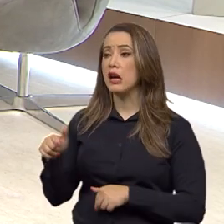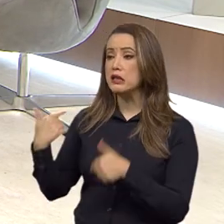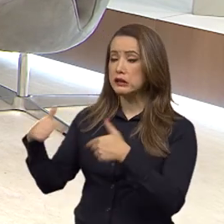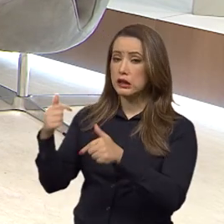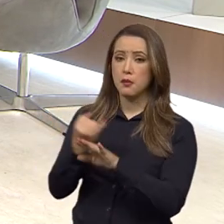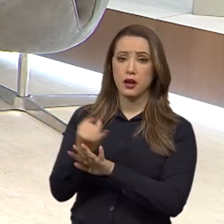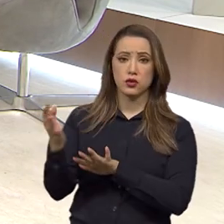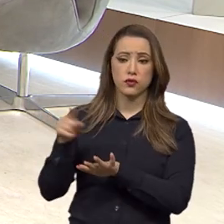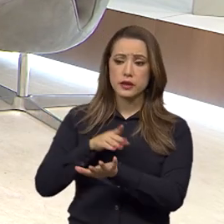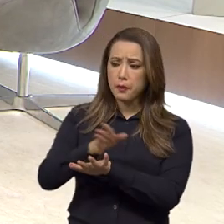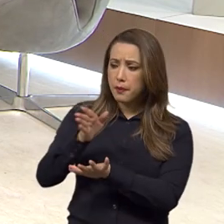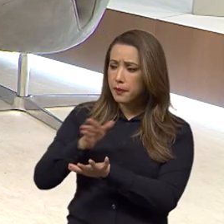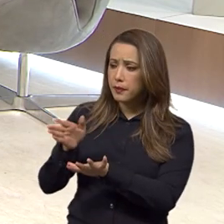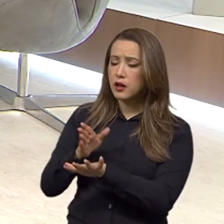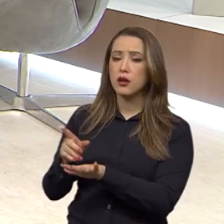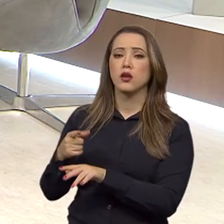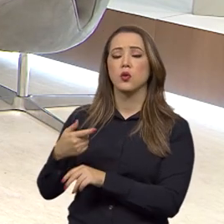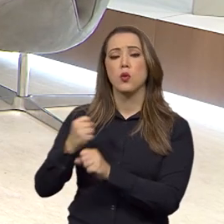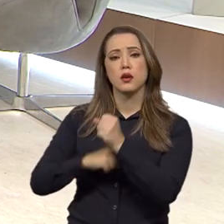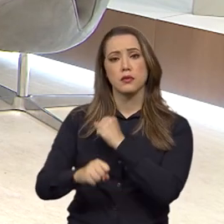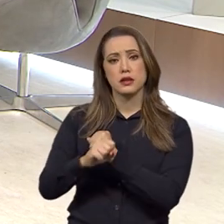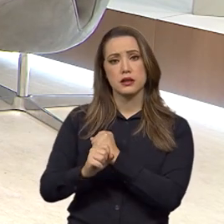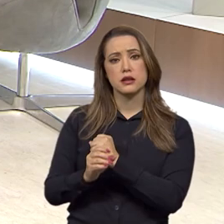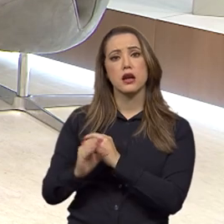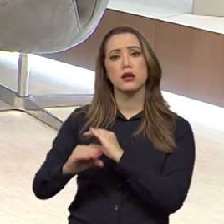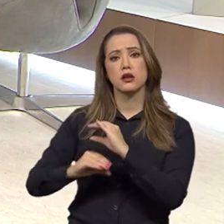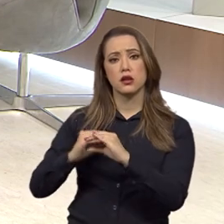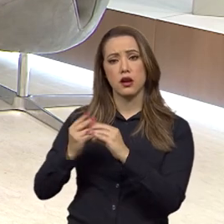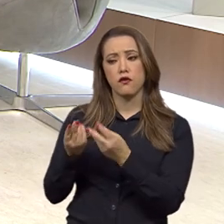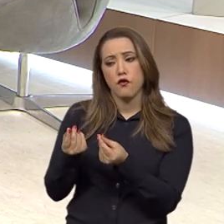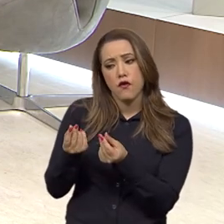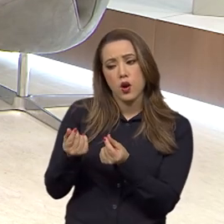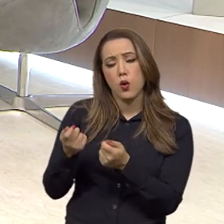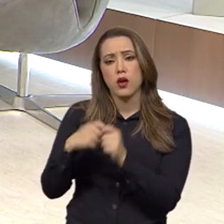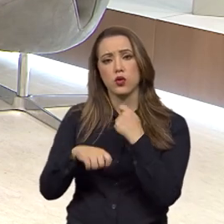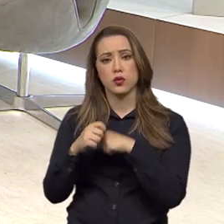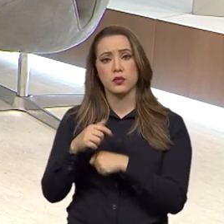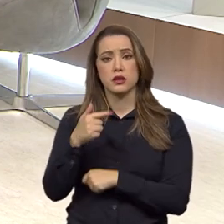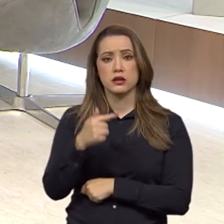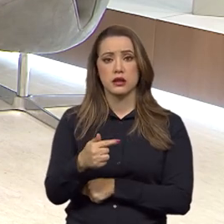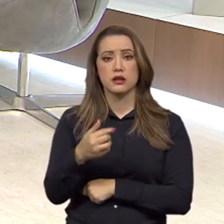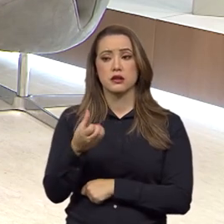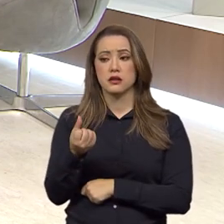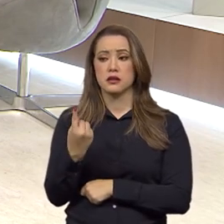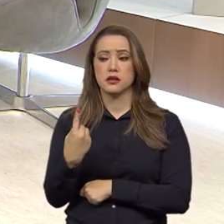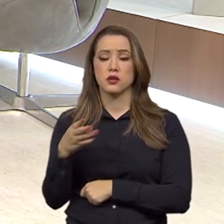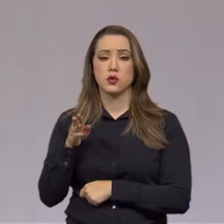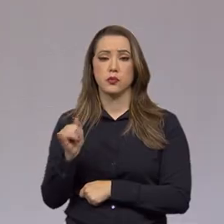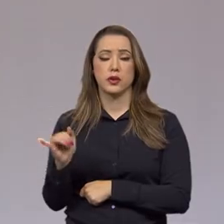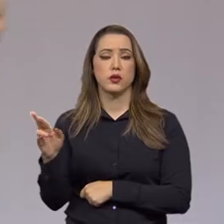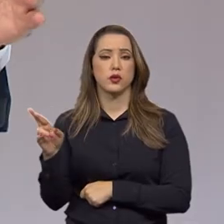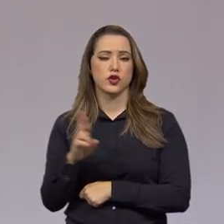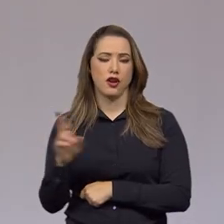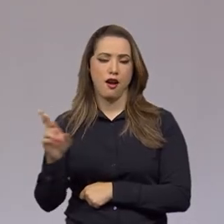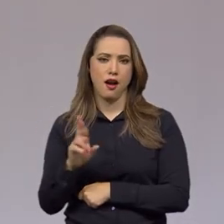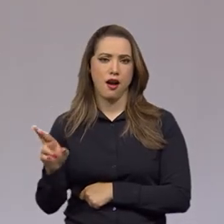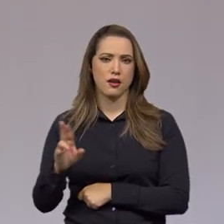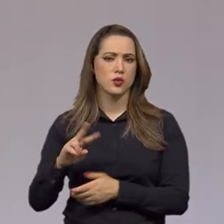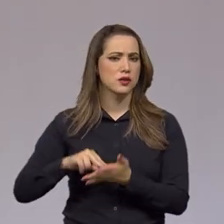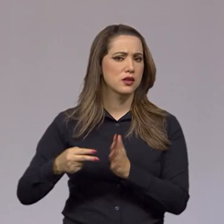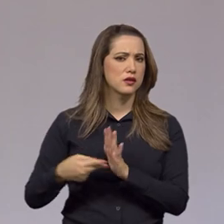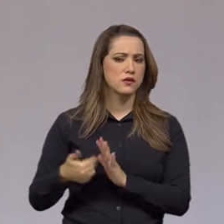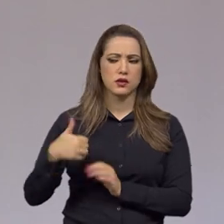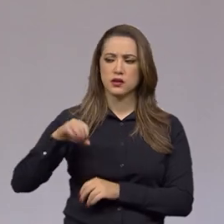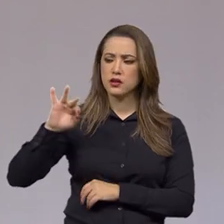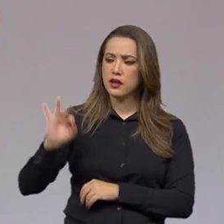vertentes, no ano passado teve um impacto econômico de R 761 bilhões para os cofres públicos, ou seja, quase 10